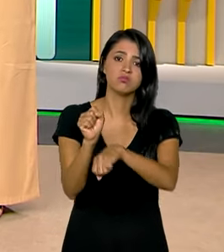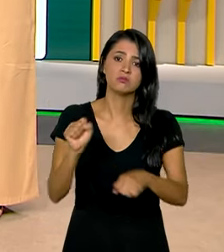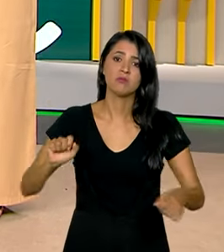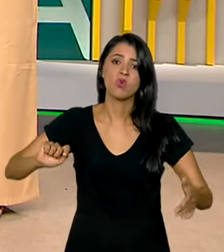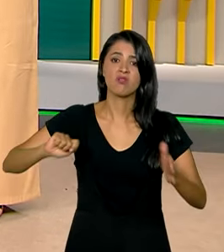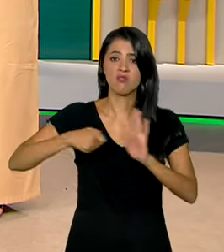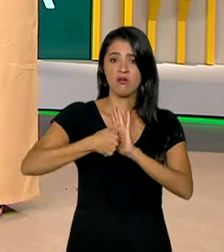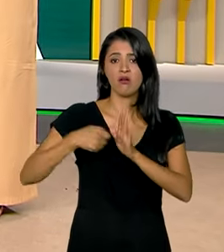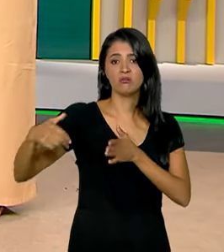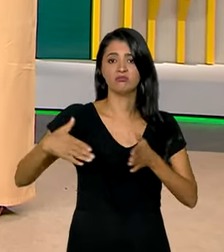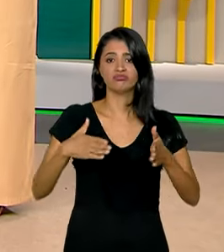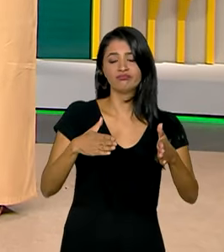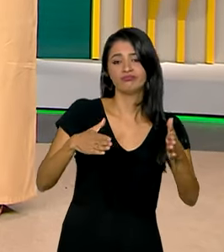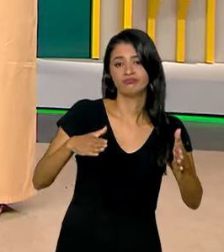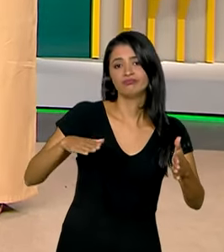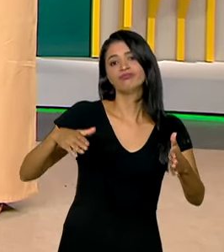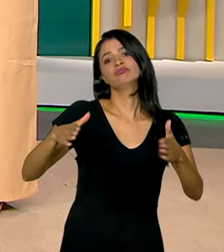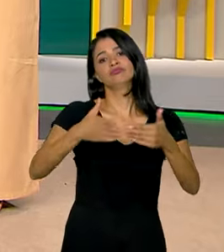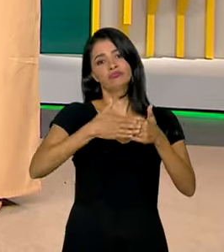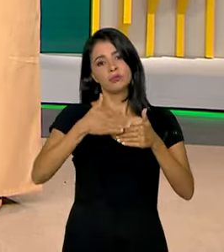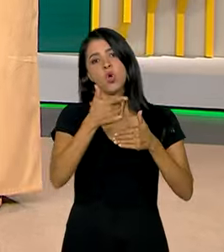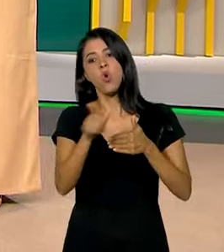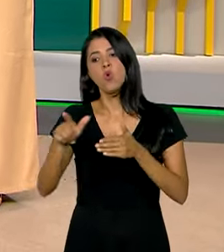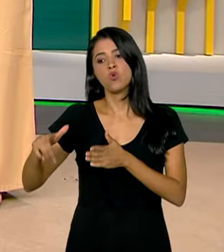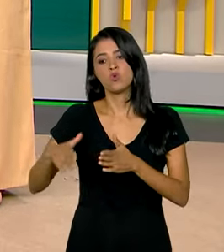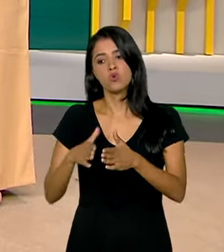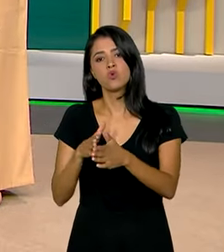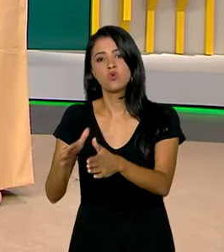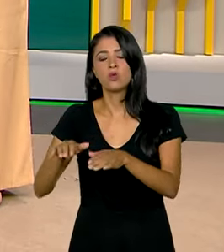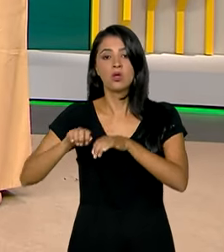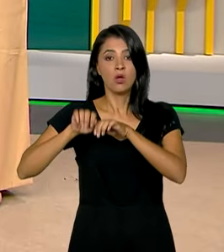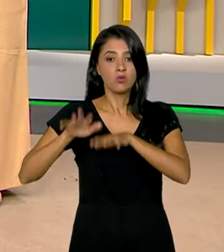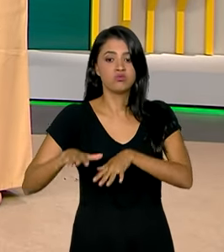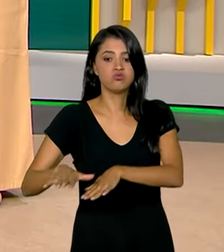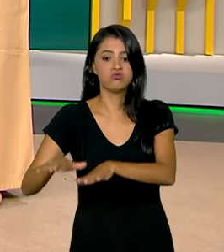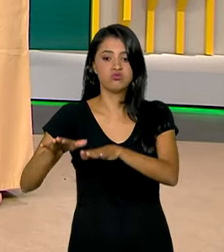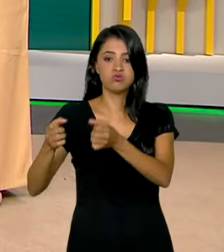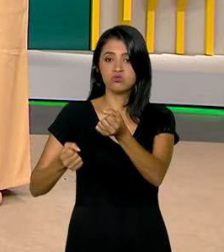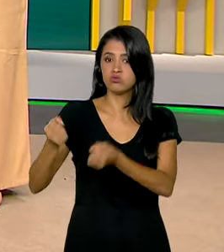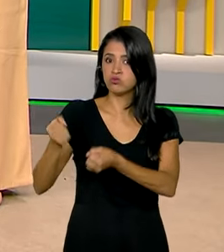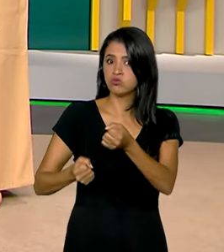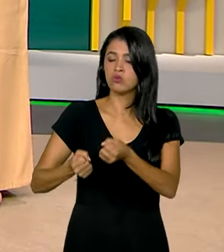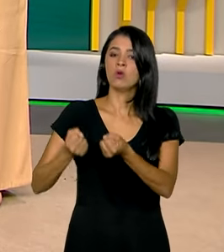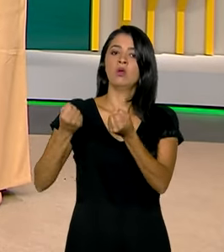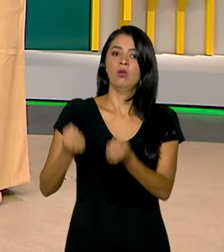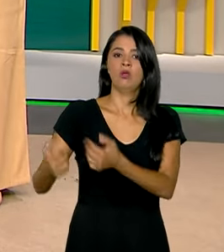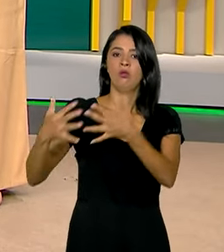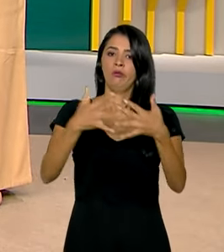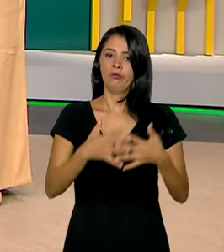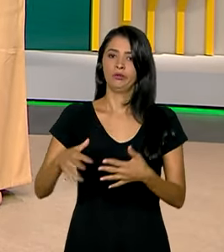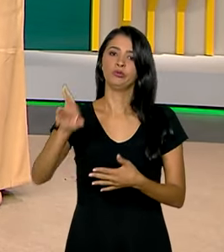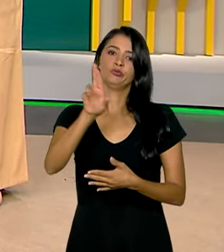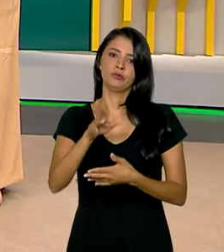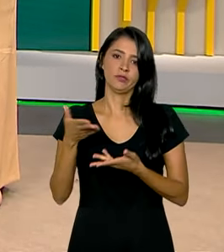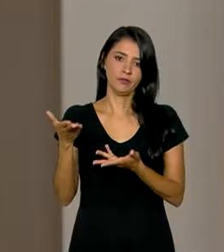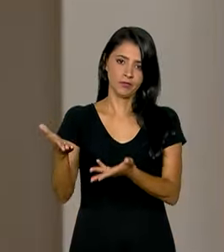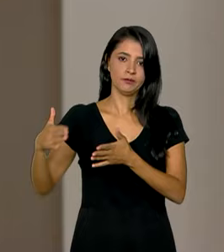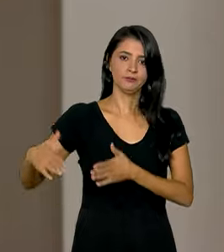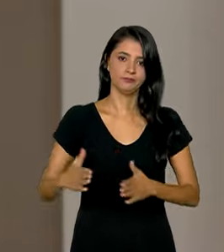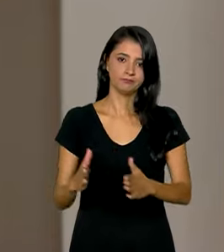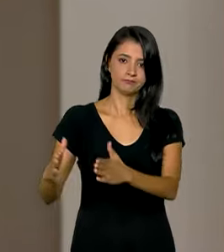a rota bloqueada, estradas secundárias passaram a receber um alto fluxo de veículos pesados que utilizavam a ferrovia.